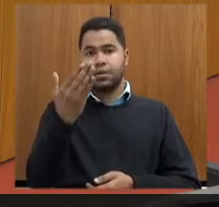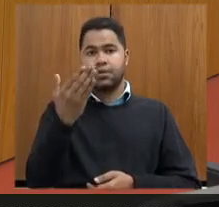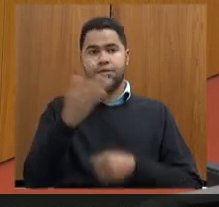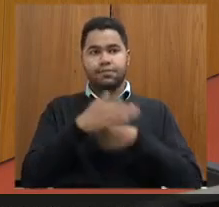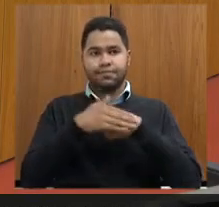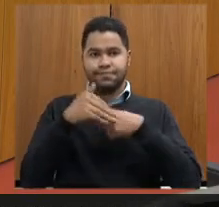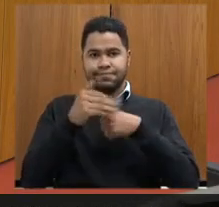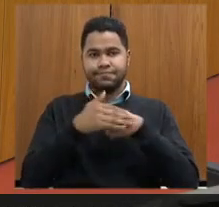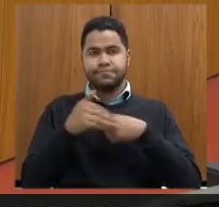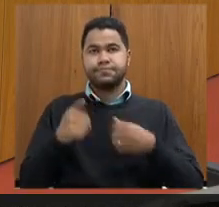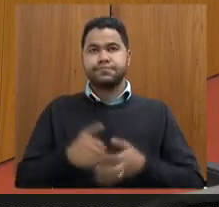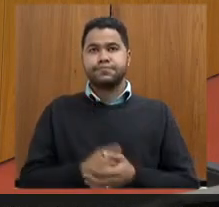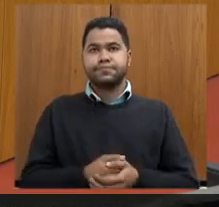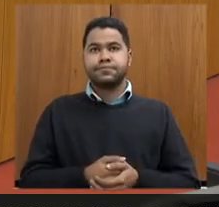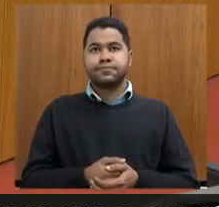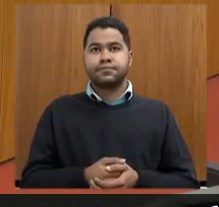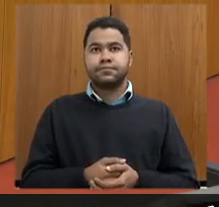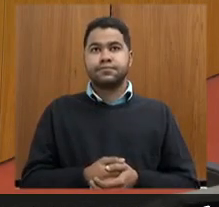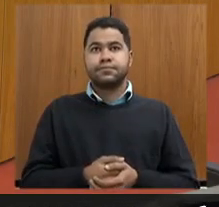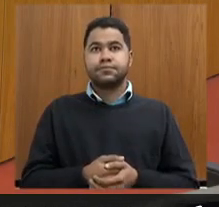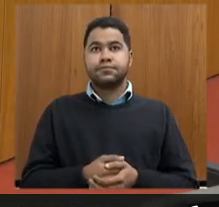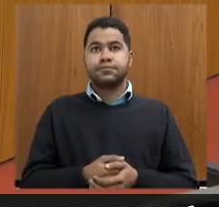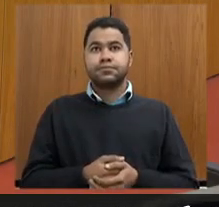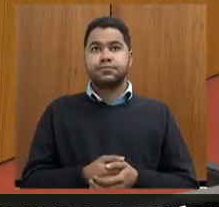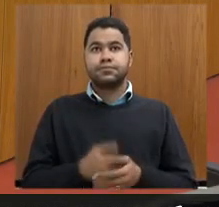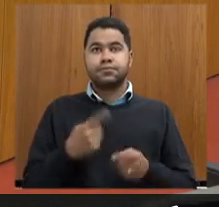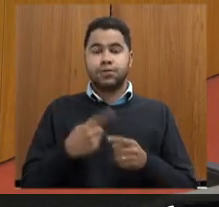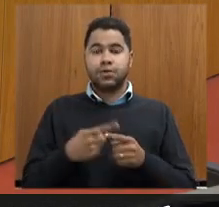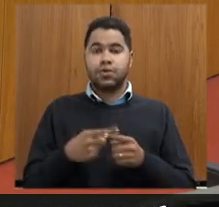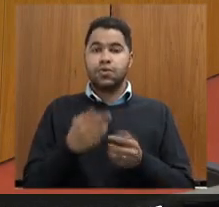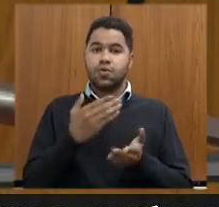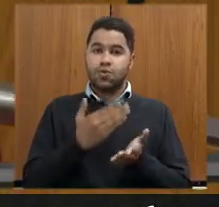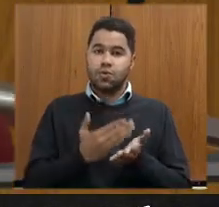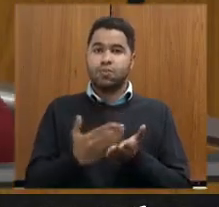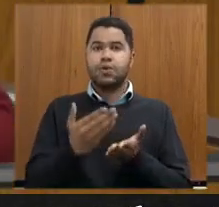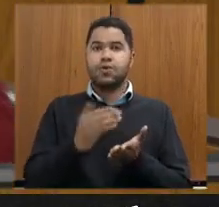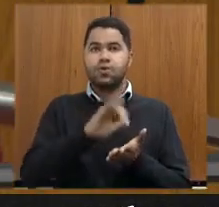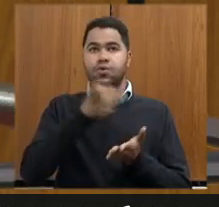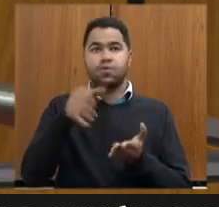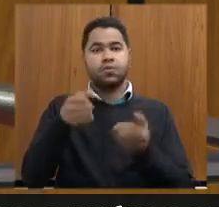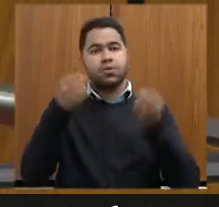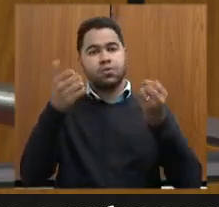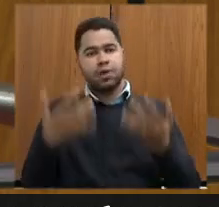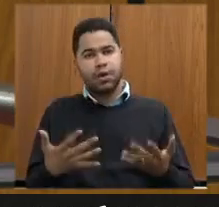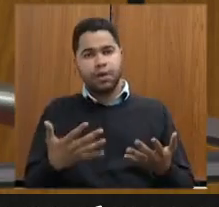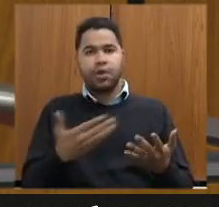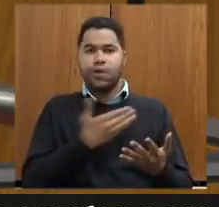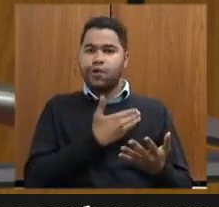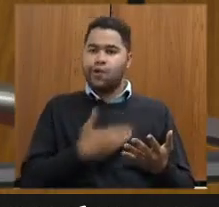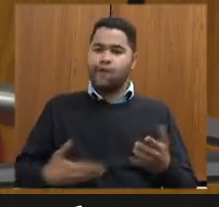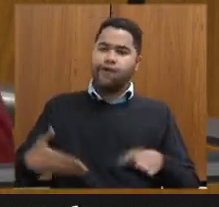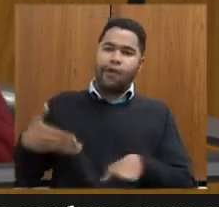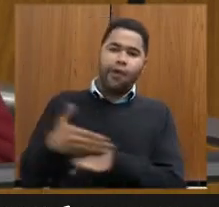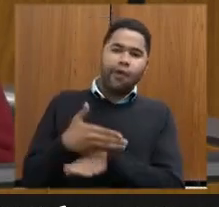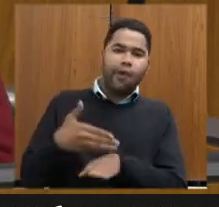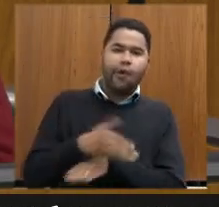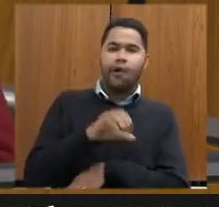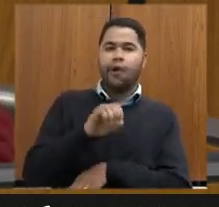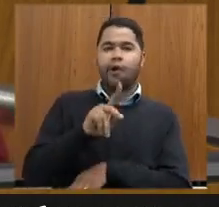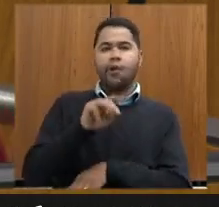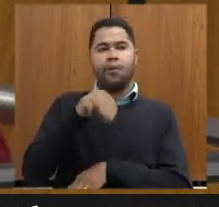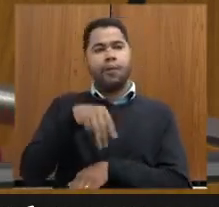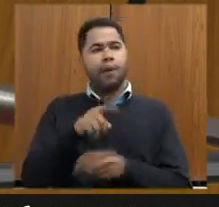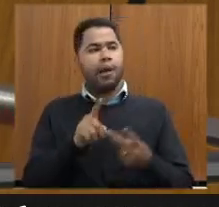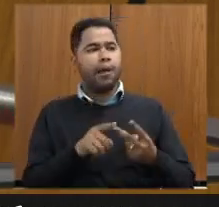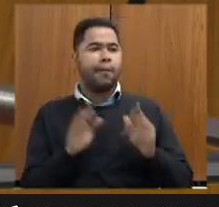gentileza porque começou-se uma justificativa o governo não interfere no COPAN existem